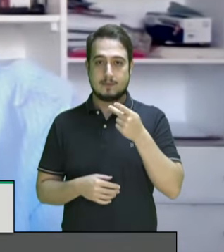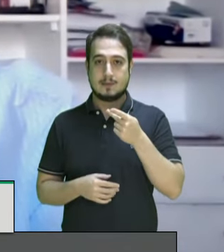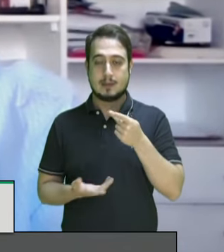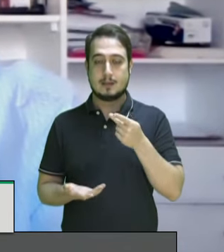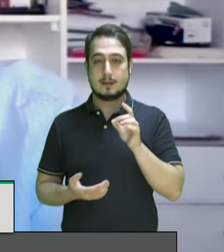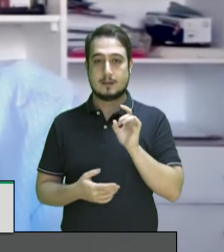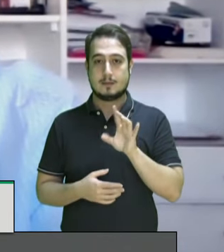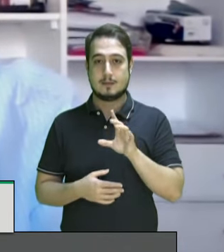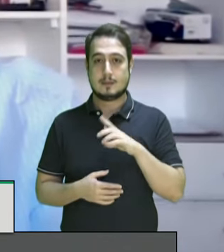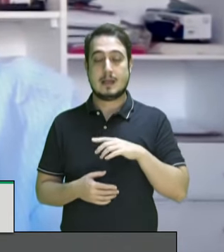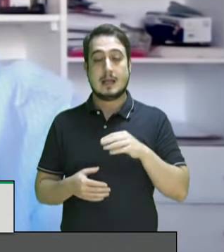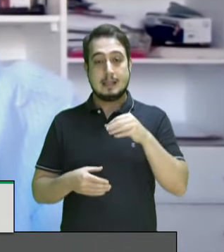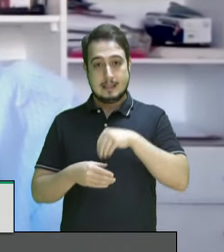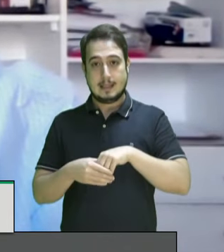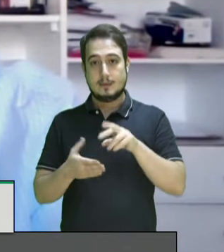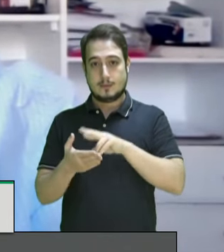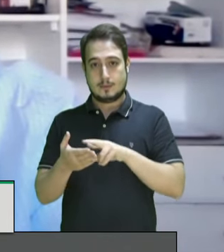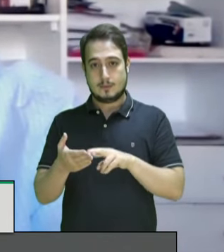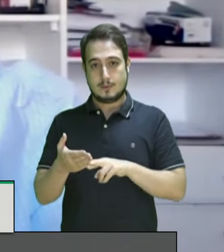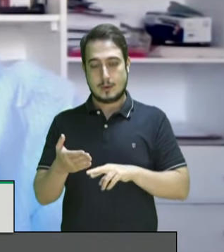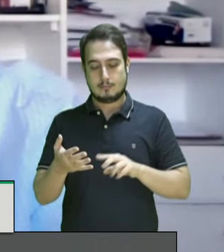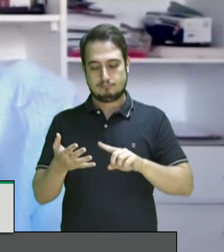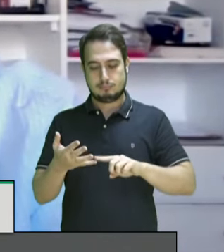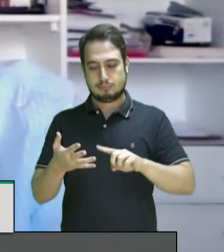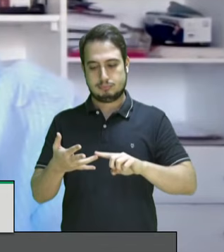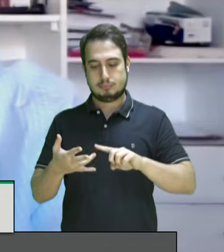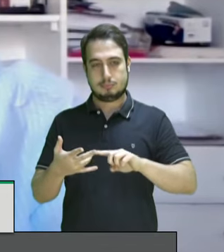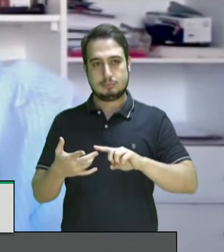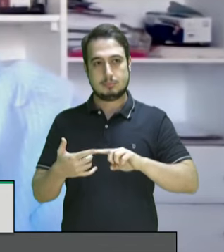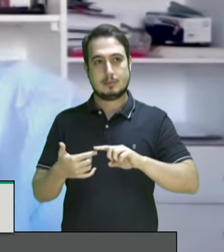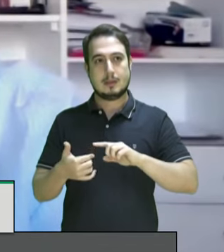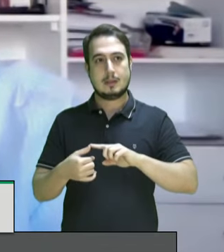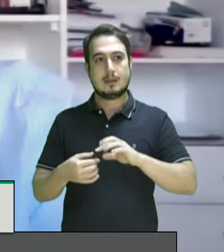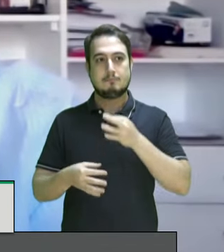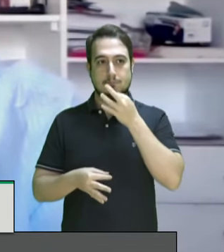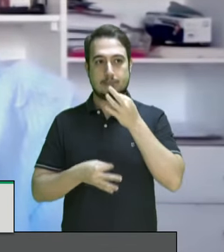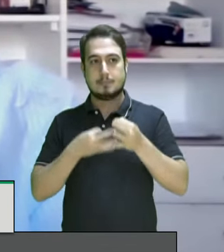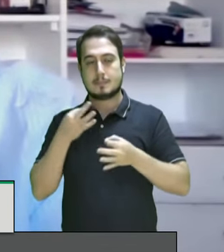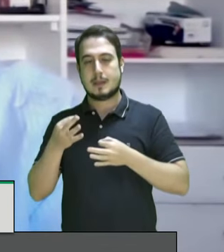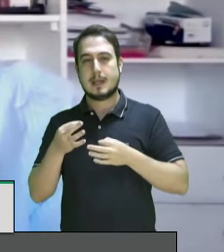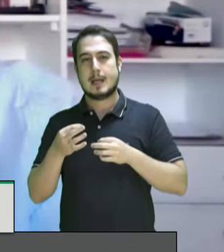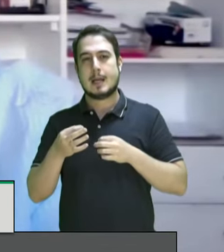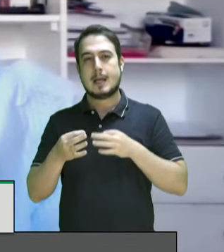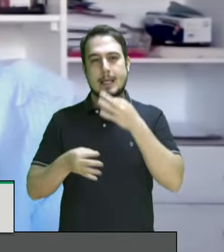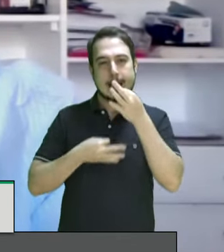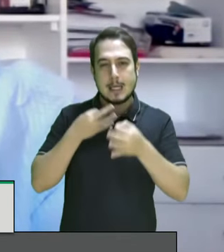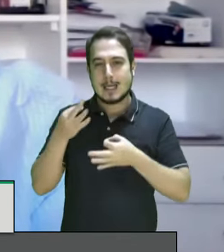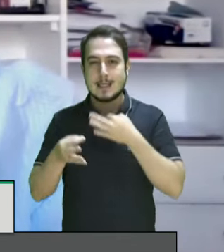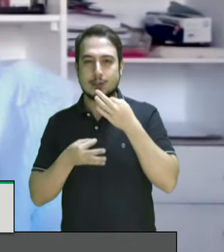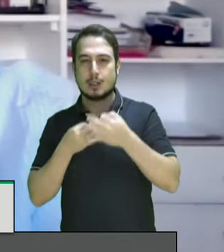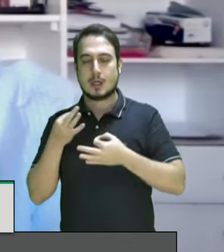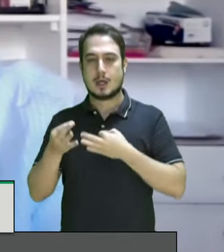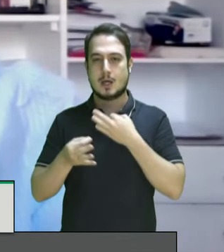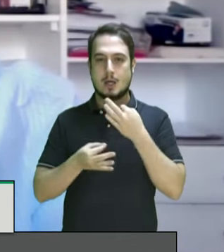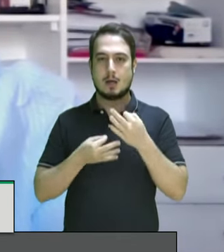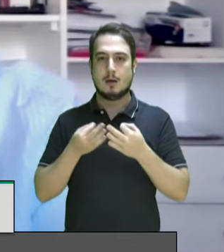que no relatório há muitas observações e críticas à